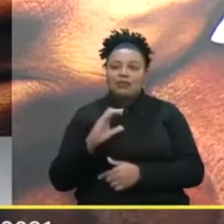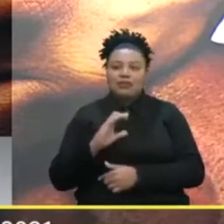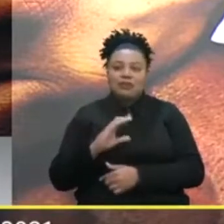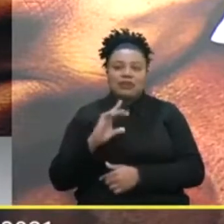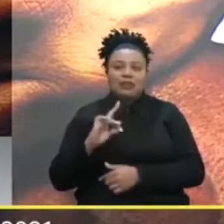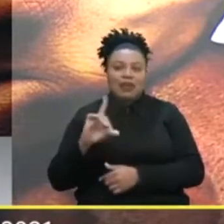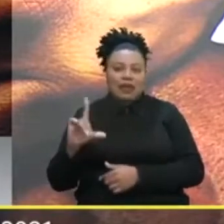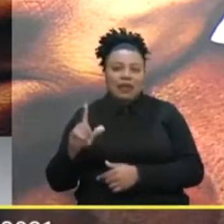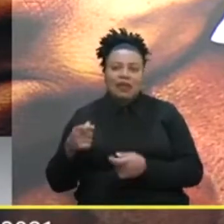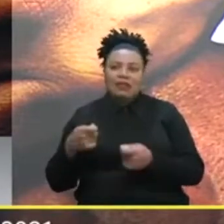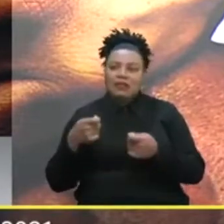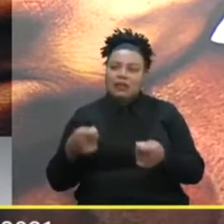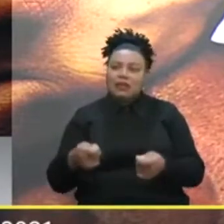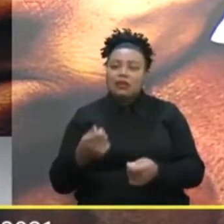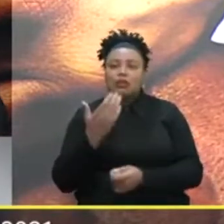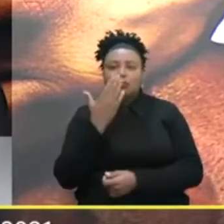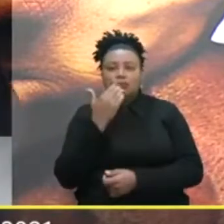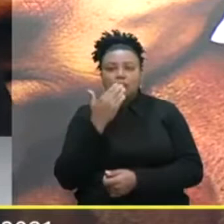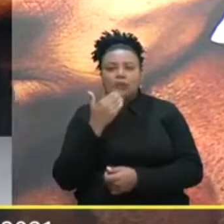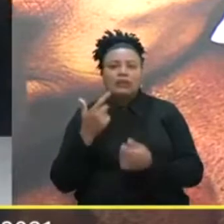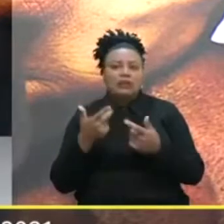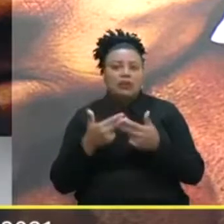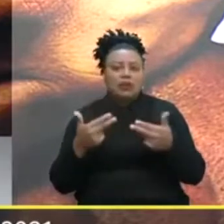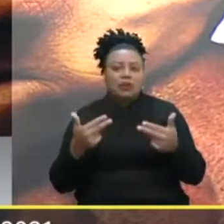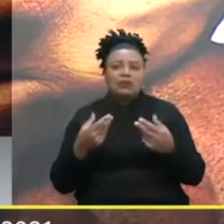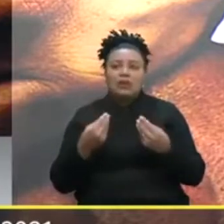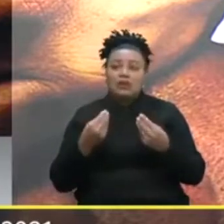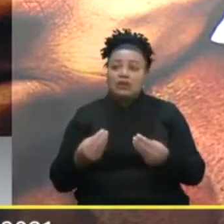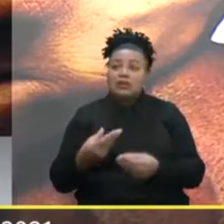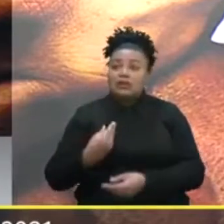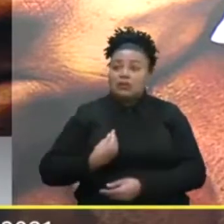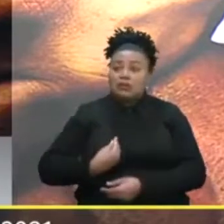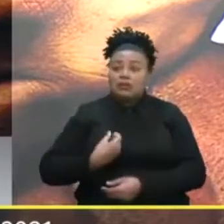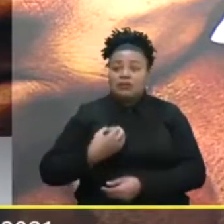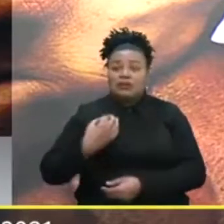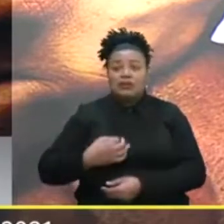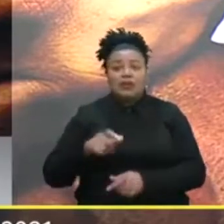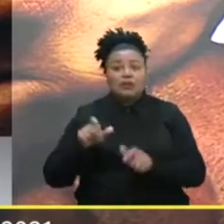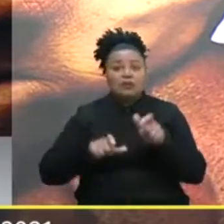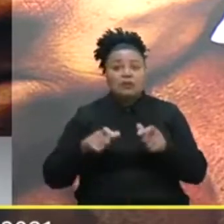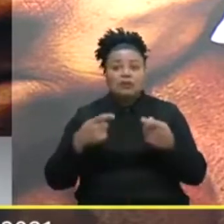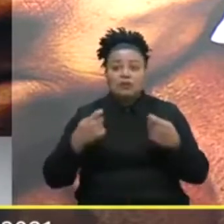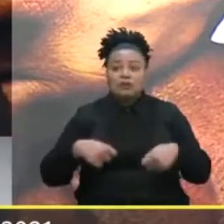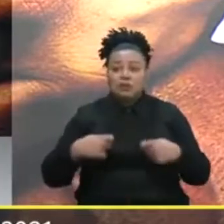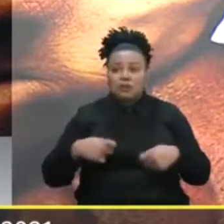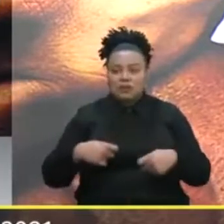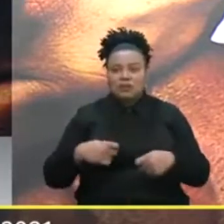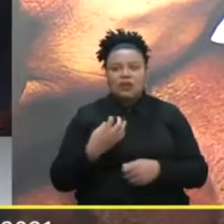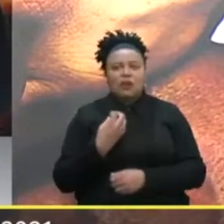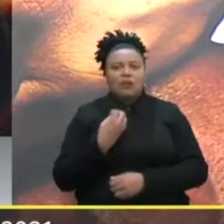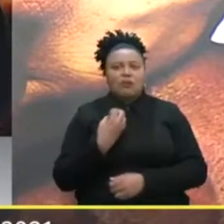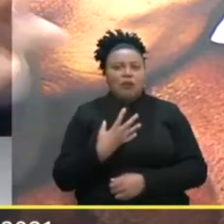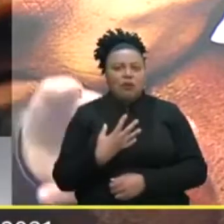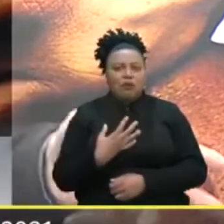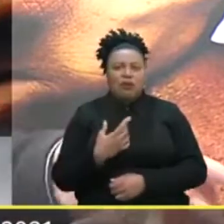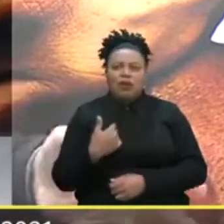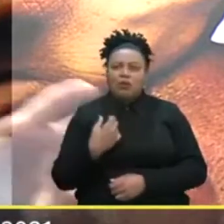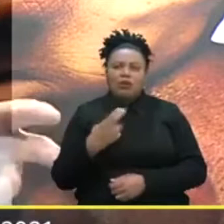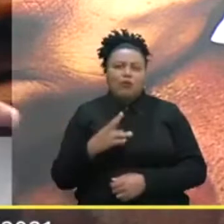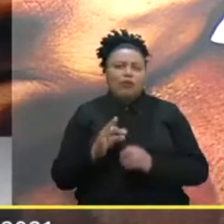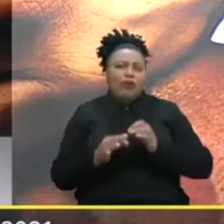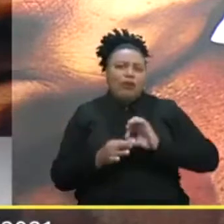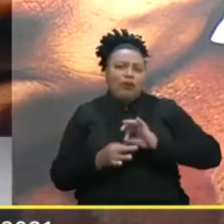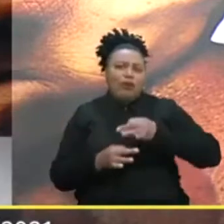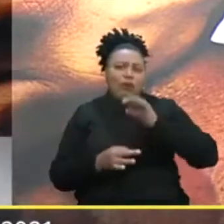Entregando lá Ranchos E levando aí Um pouco de dignidade Para aquelas pessoas Que precisavam Bom Eu não vou ficar